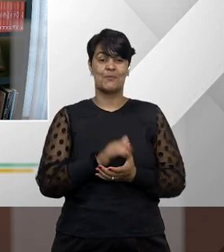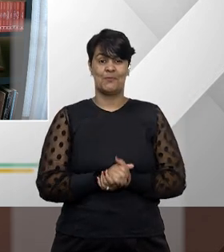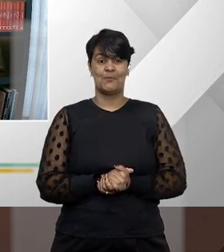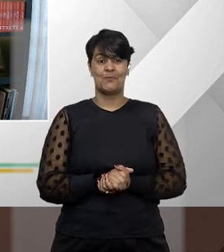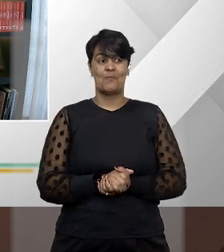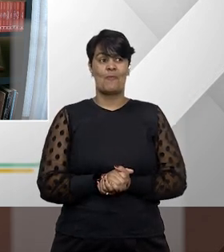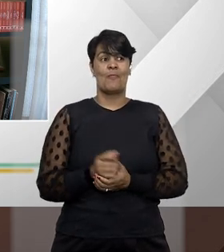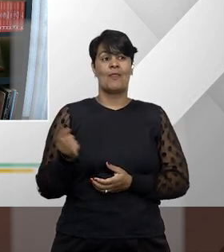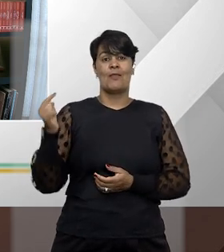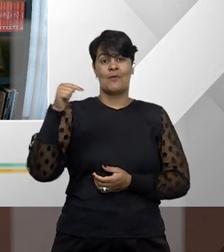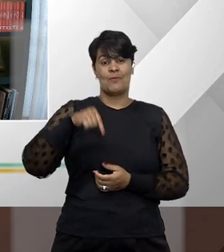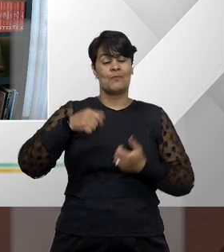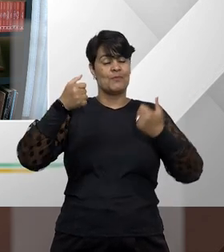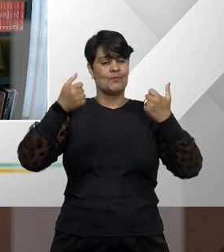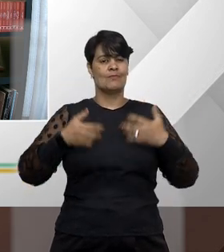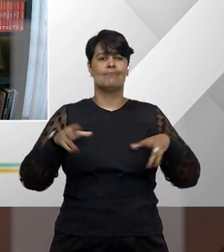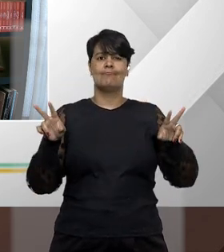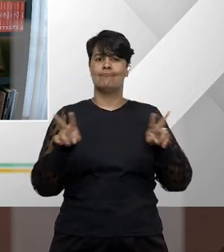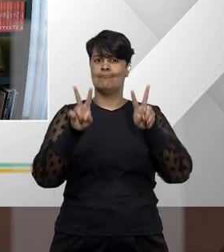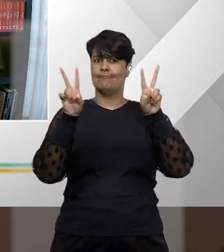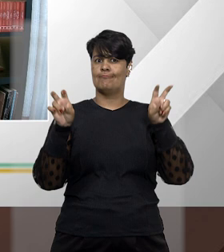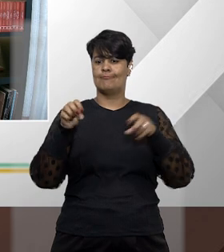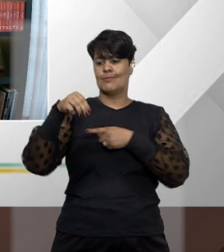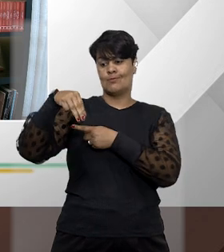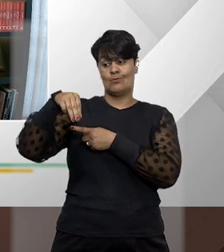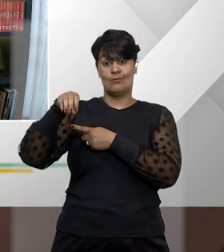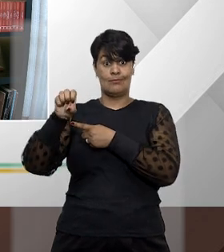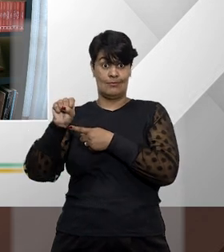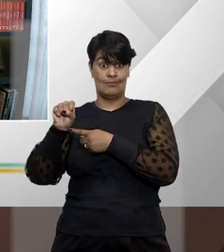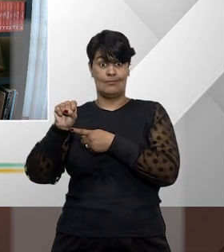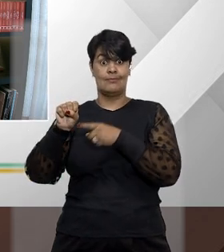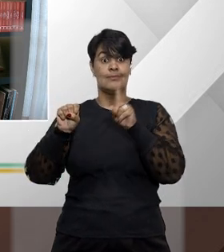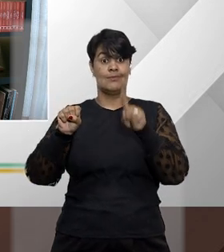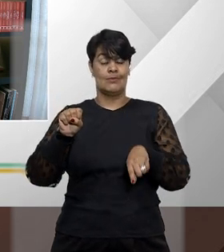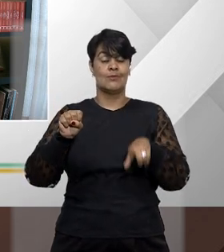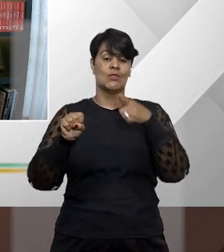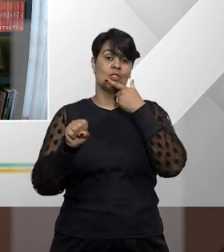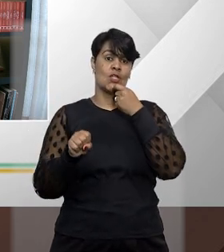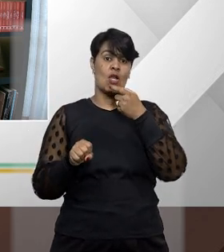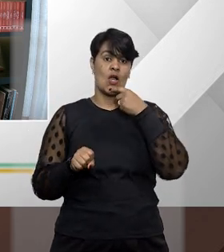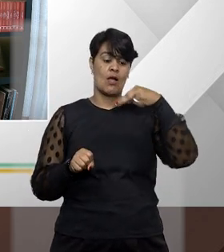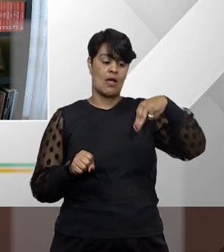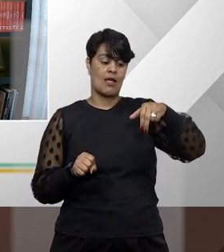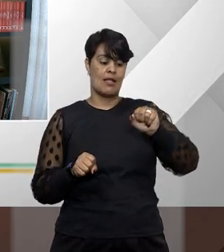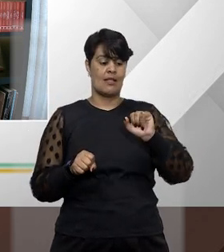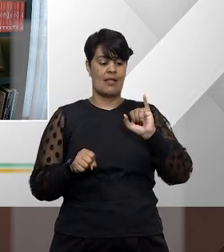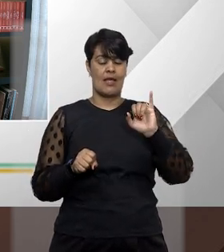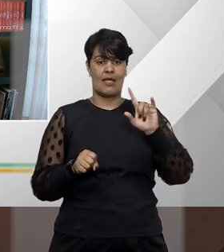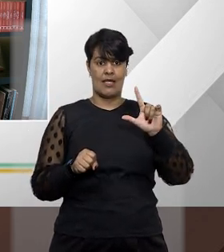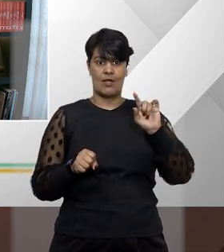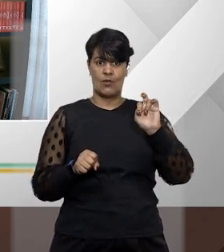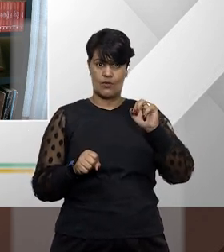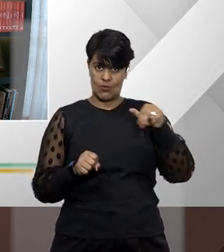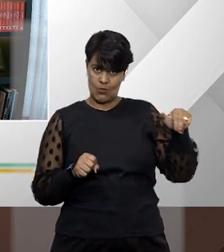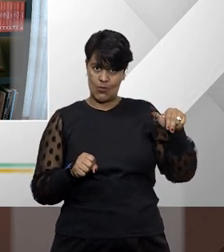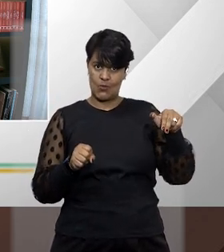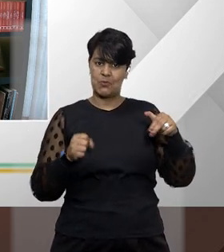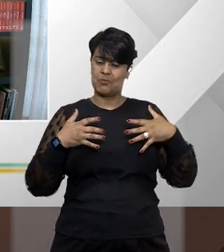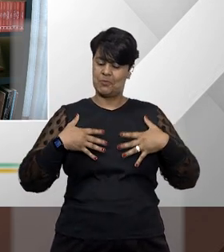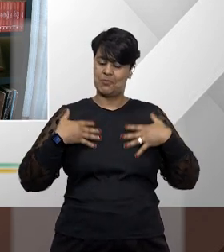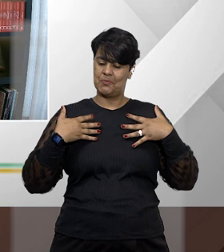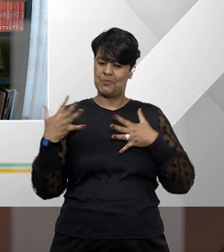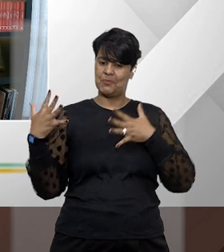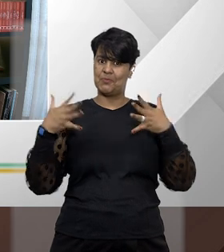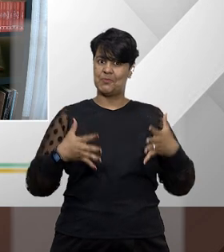lado de um grande nome do direito, o tema do Mandado de Segurança, que é o doutor Ailton. Vai ser um enorme prazer participar aqui com vocês.